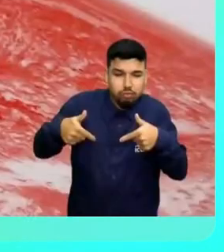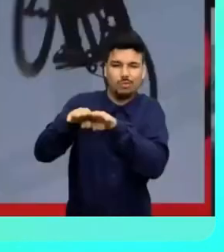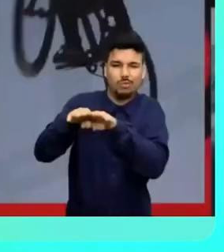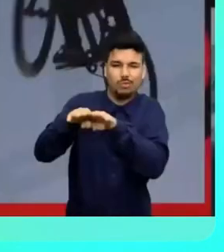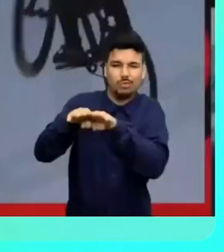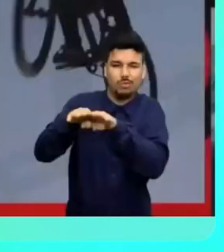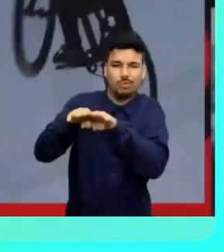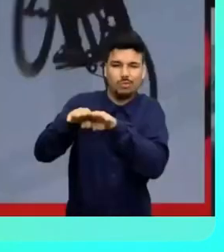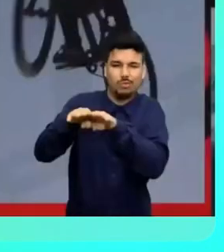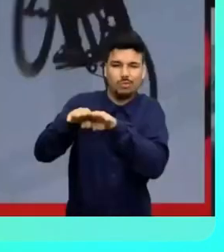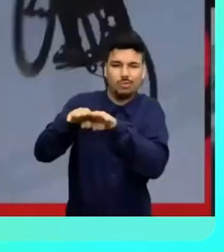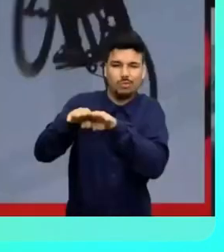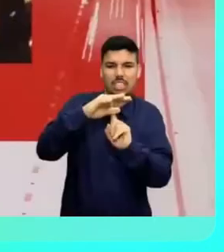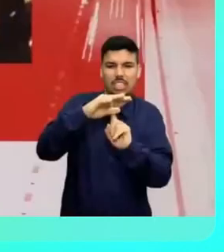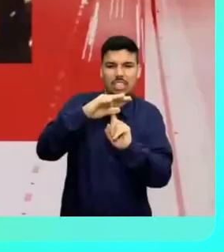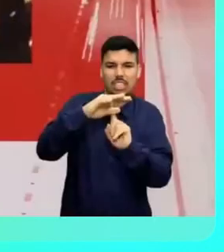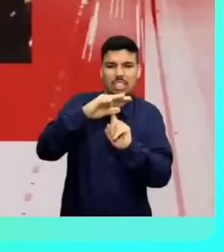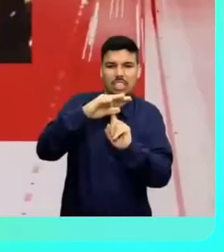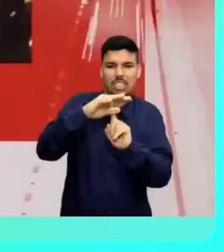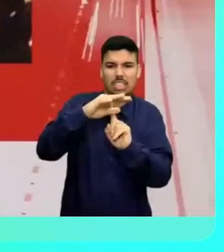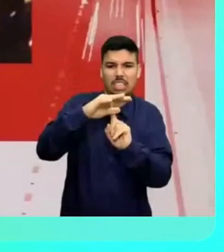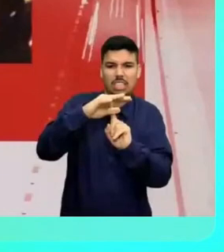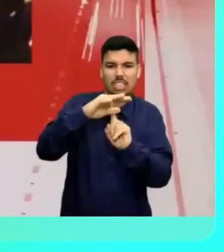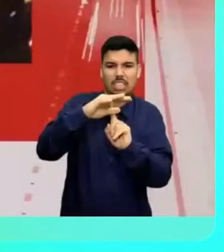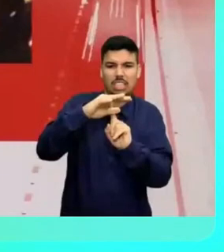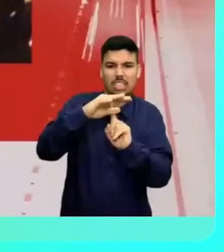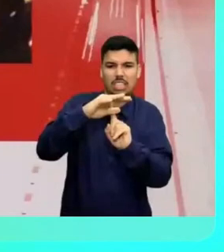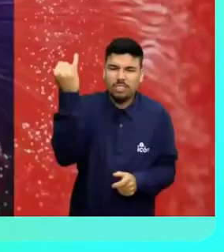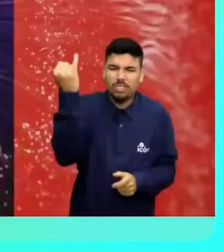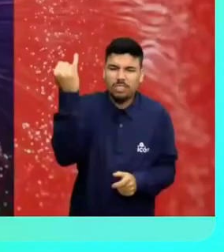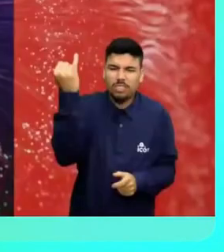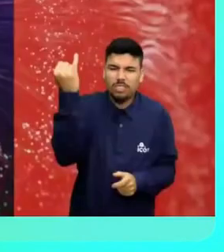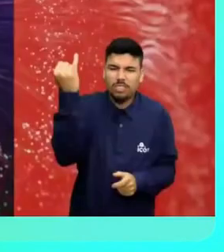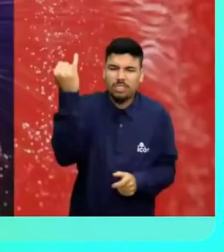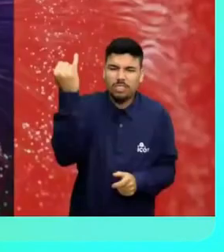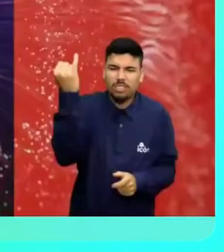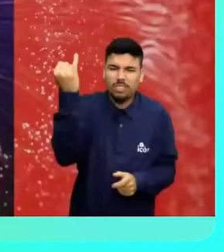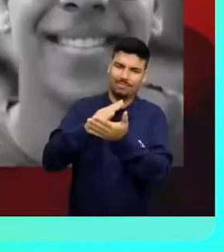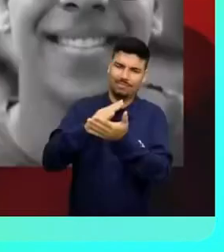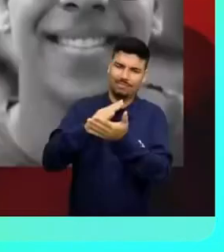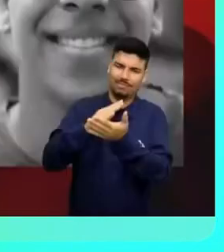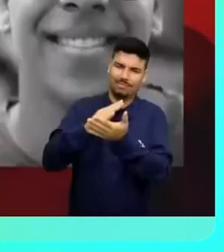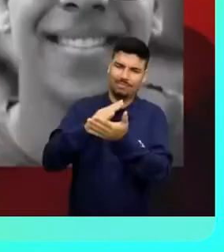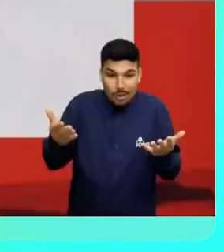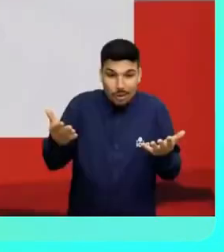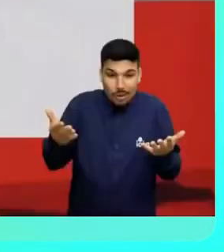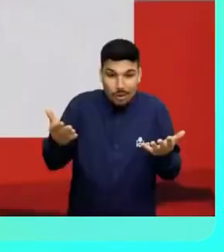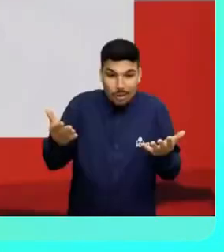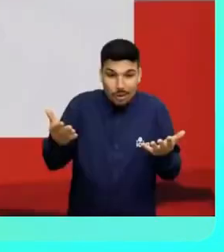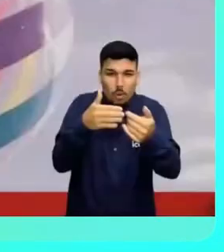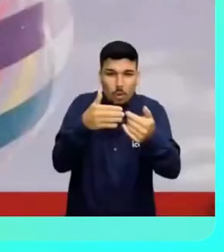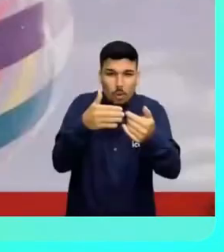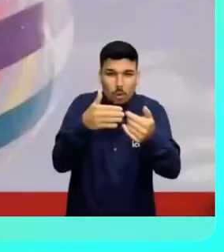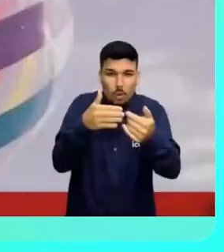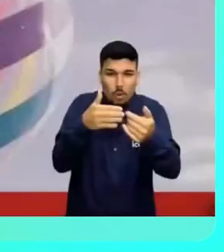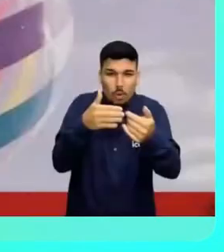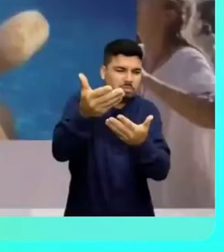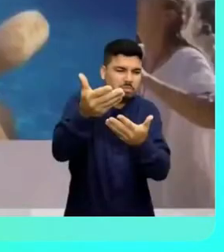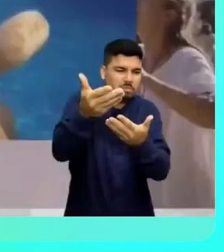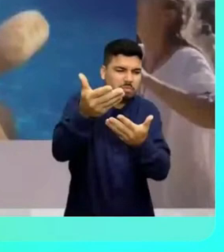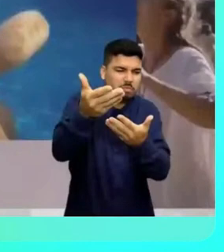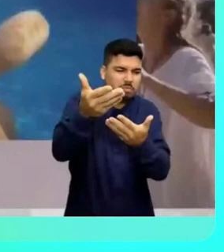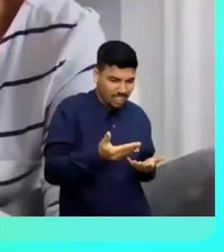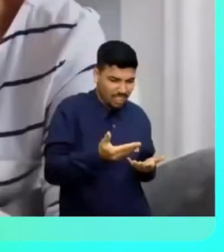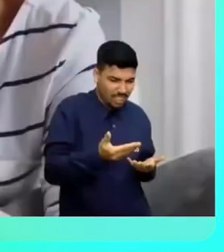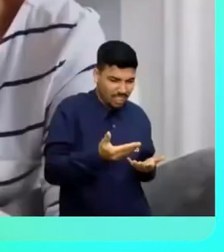na busca por desenvolvimento contínuo. Somos um universo em expansão. Aqui todas as pessoas são bem-vindas